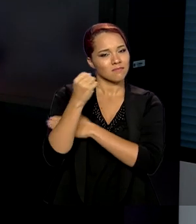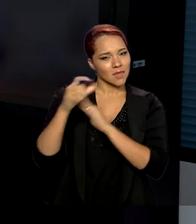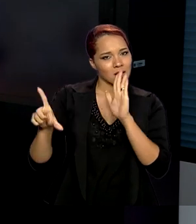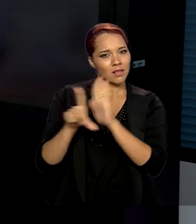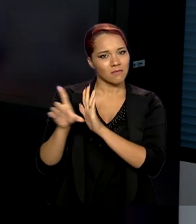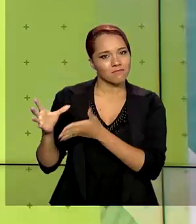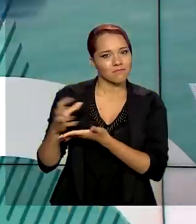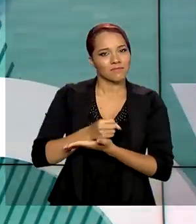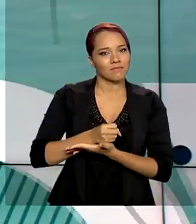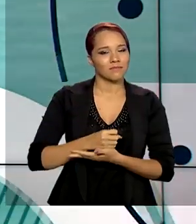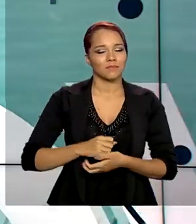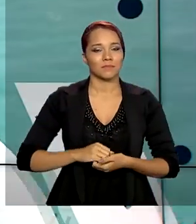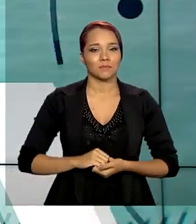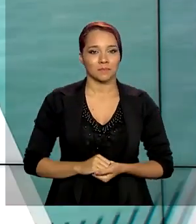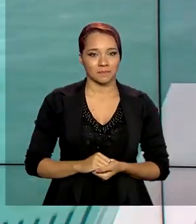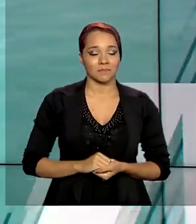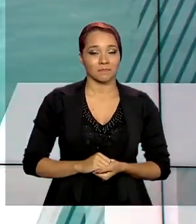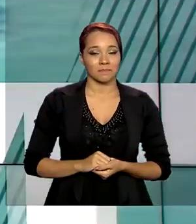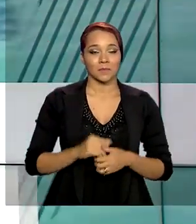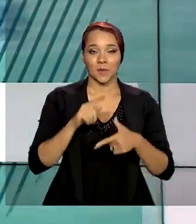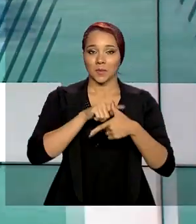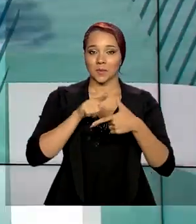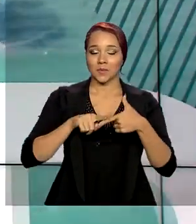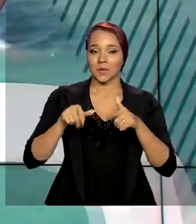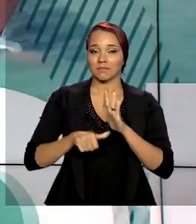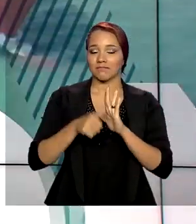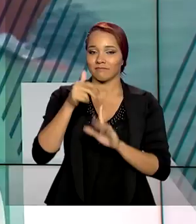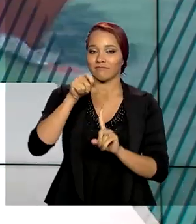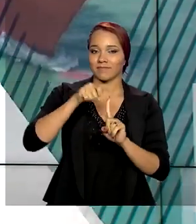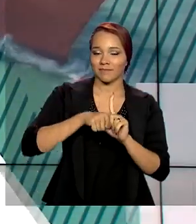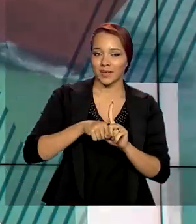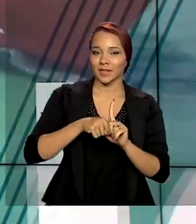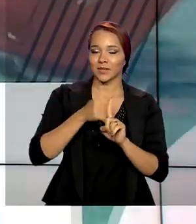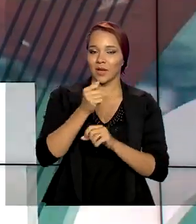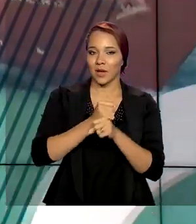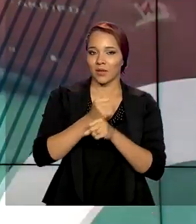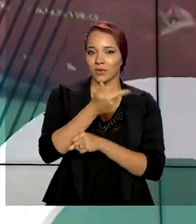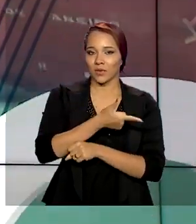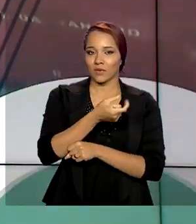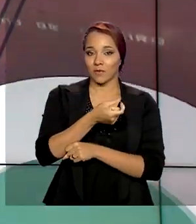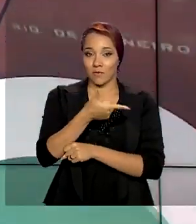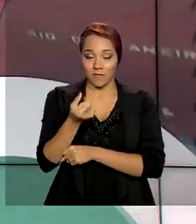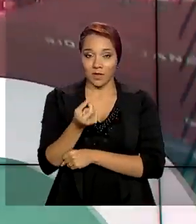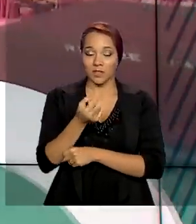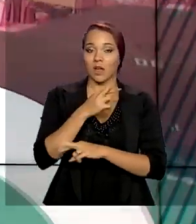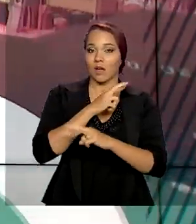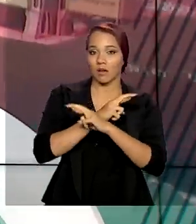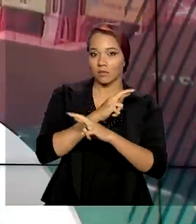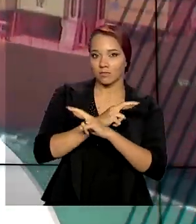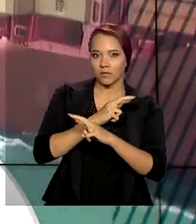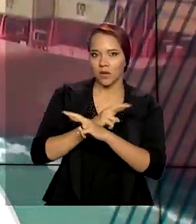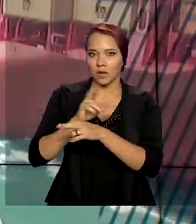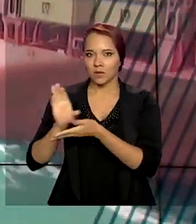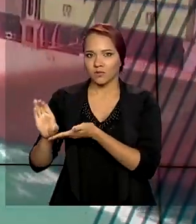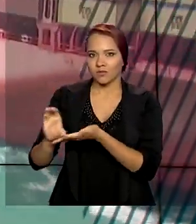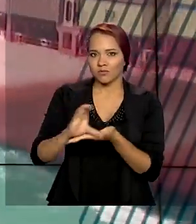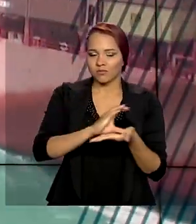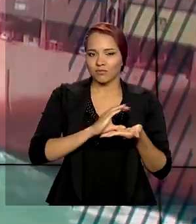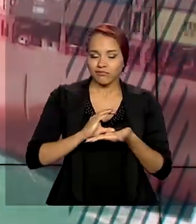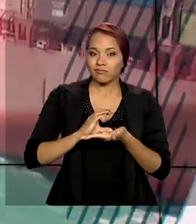vai buscá-los. Nos dois primeiros meses de 2020, a arrecadação de receitas federais somou